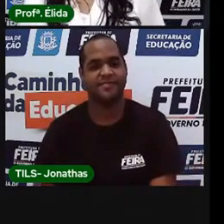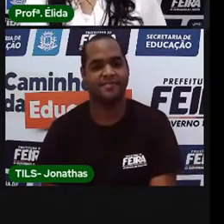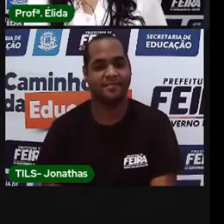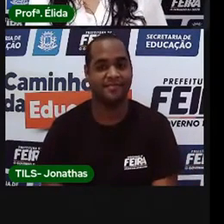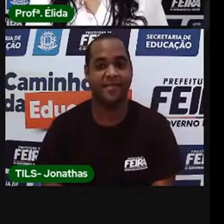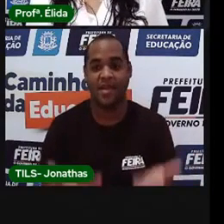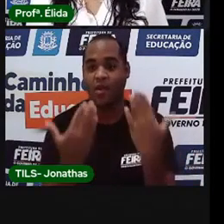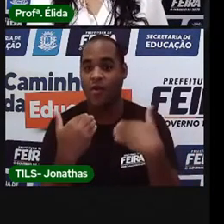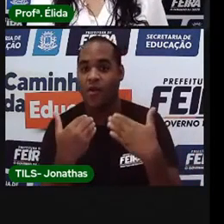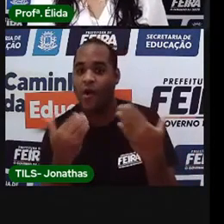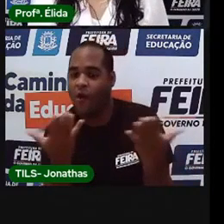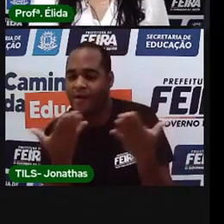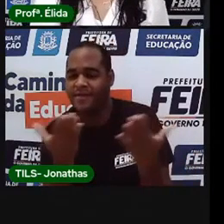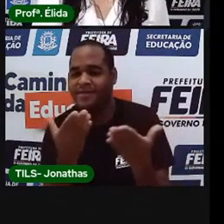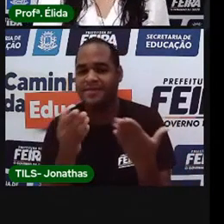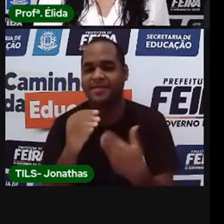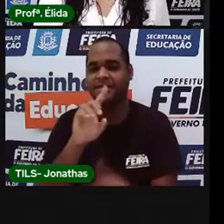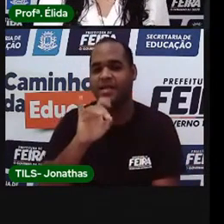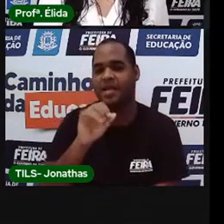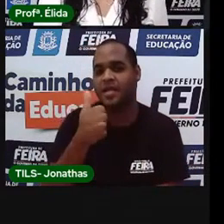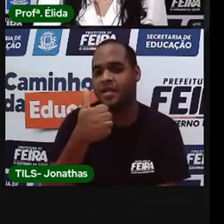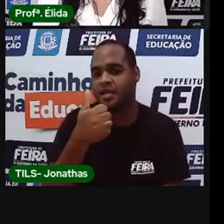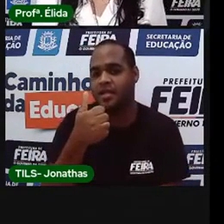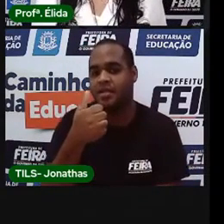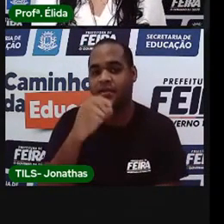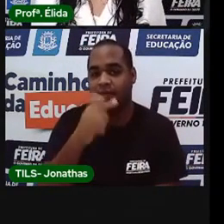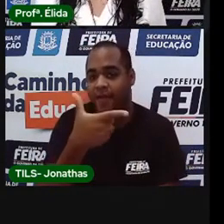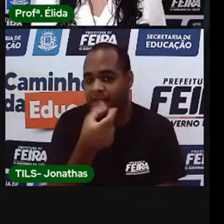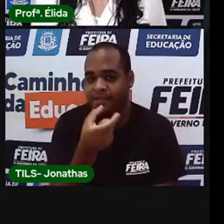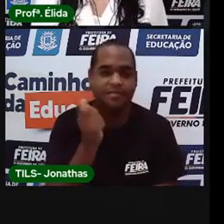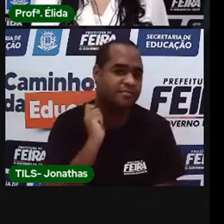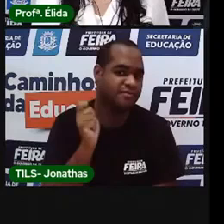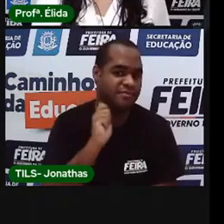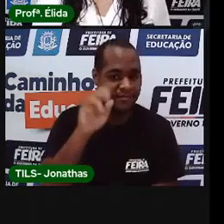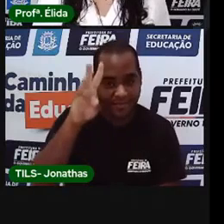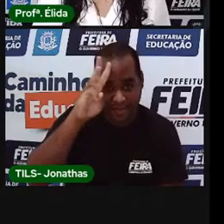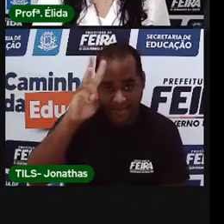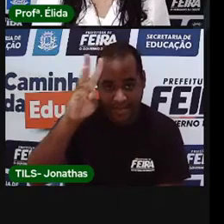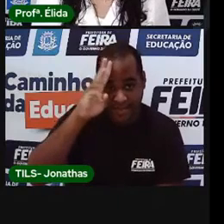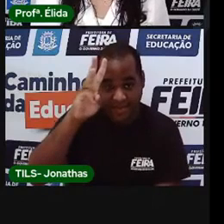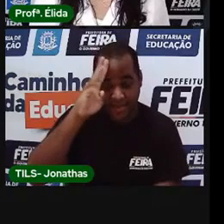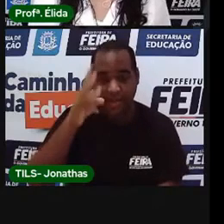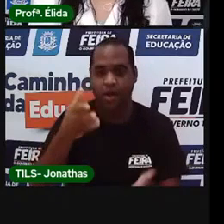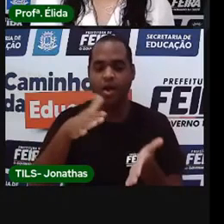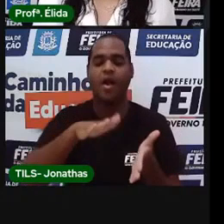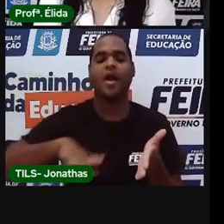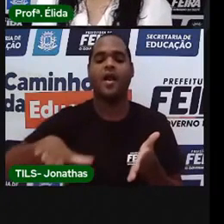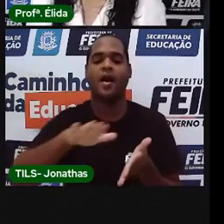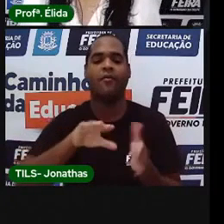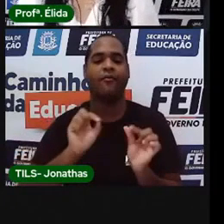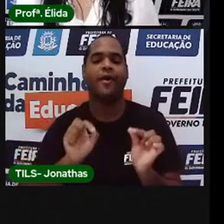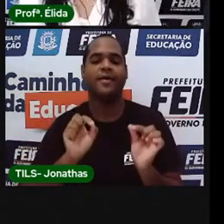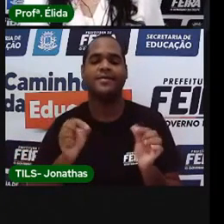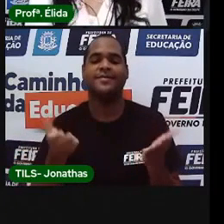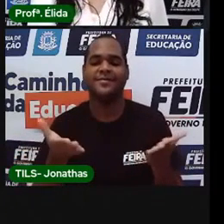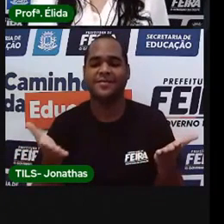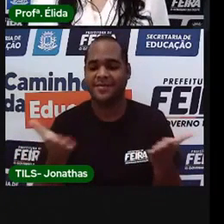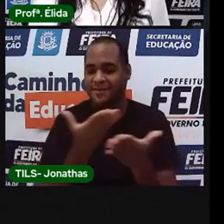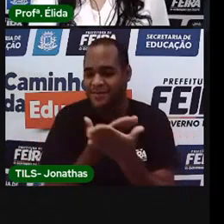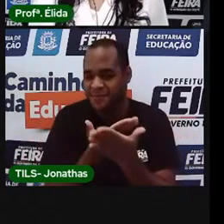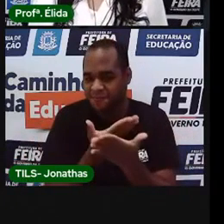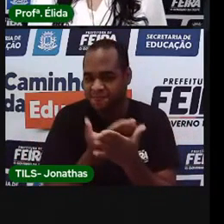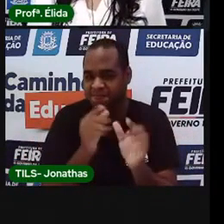Hoje é a aula 13, dia 20 de abril, terça-feira. A área que nós vamos estudar agora é